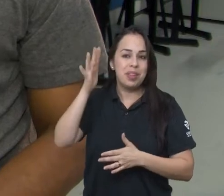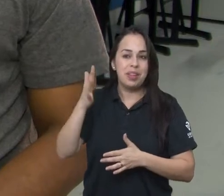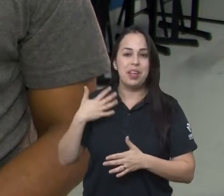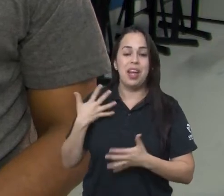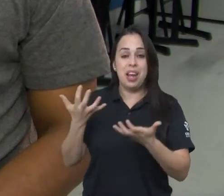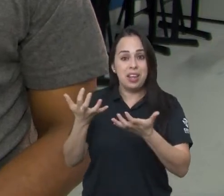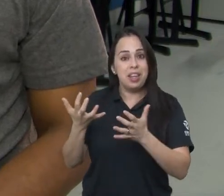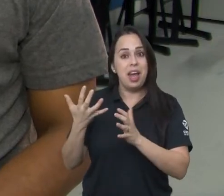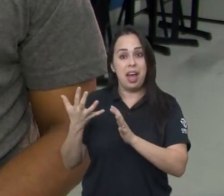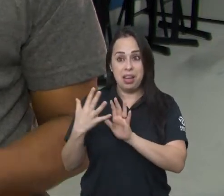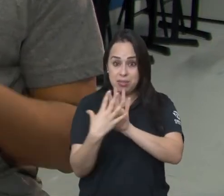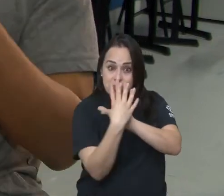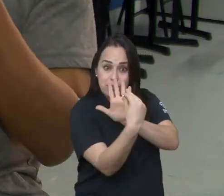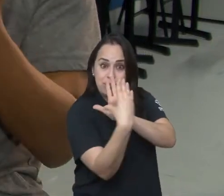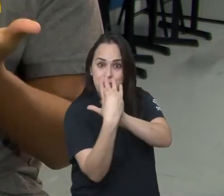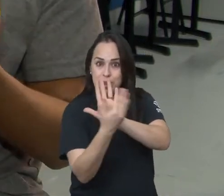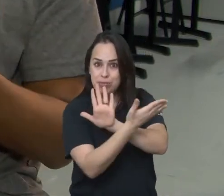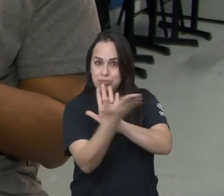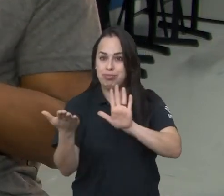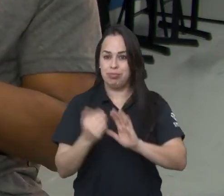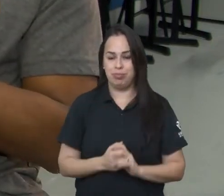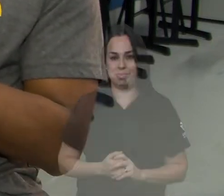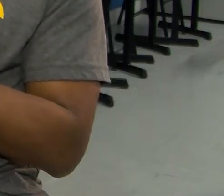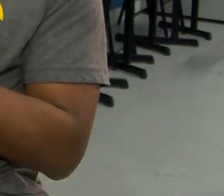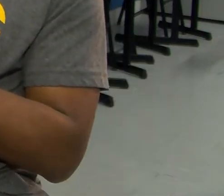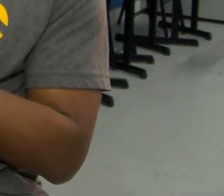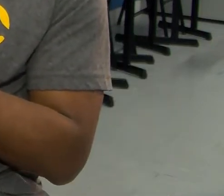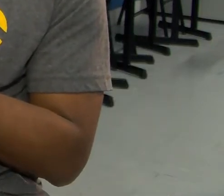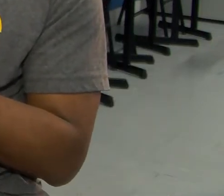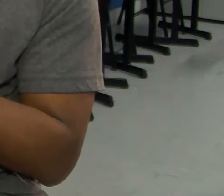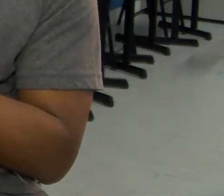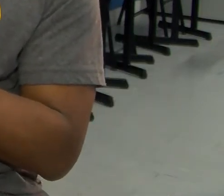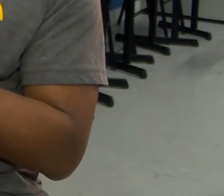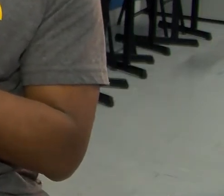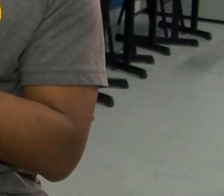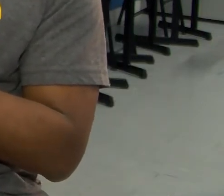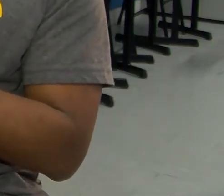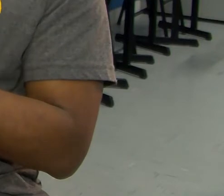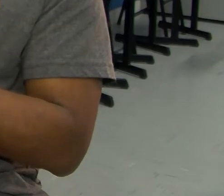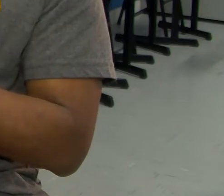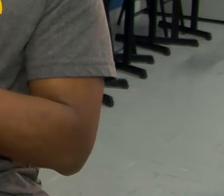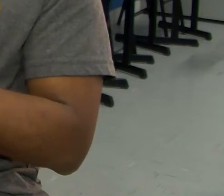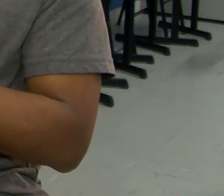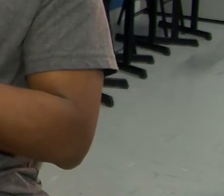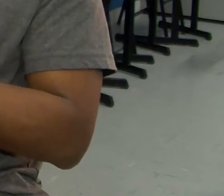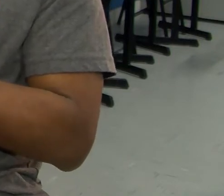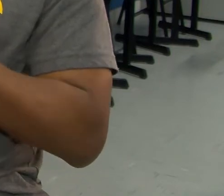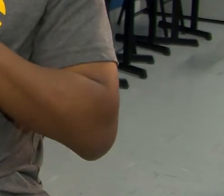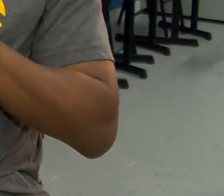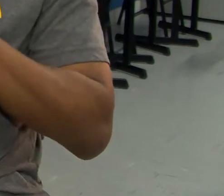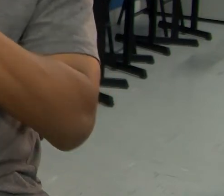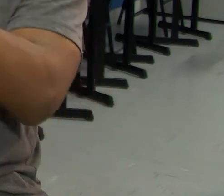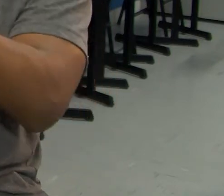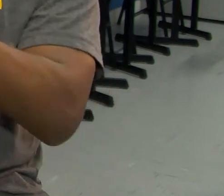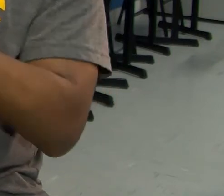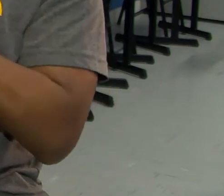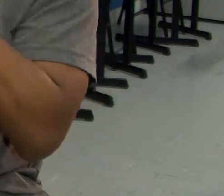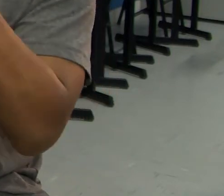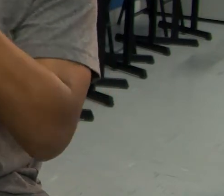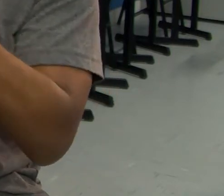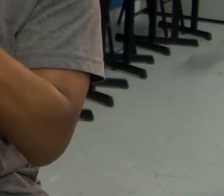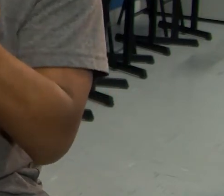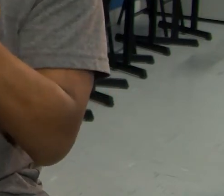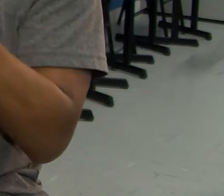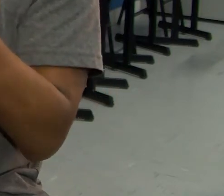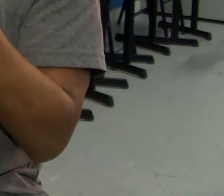gostaria de ser modelo para outras pessoas. O meu sonho é um futuro ideal que